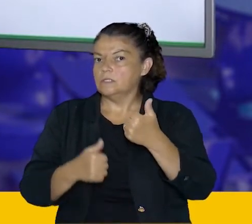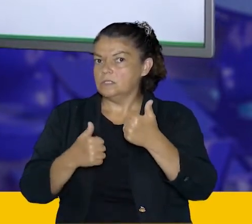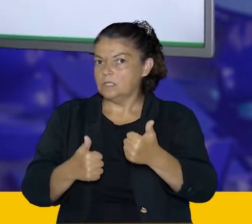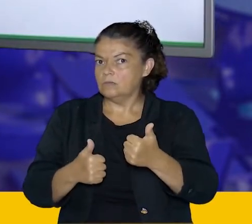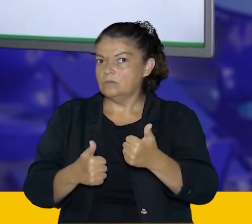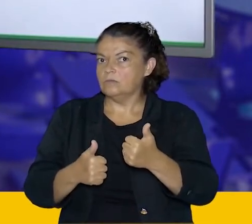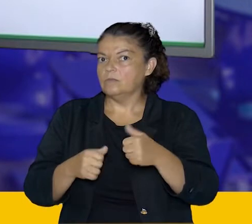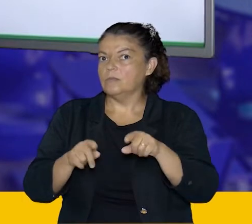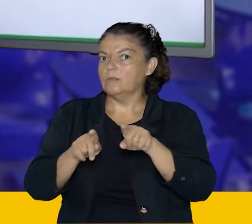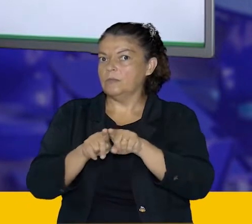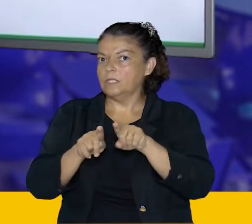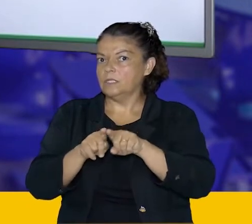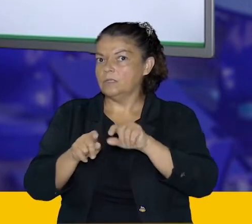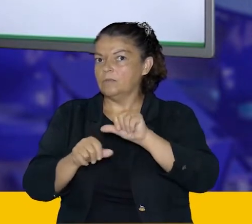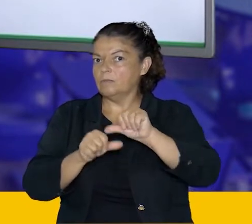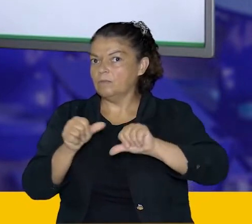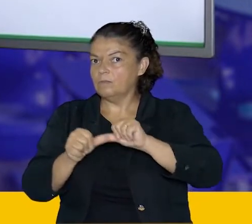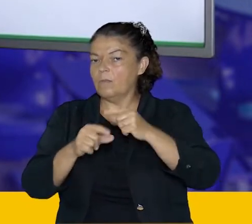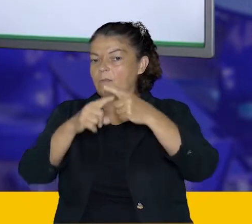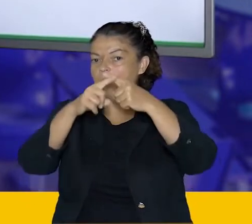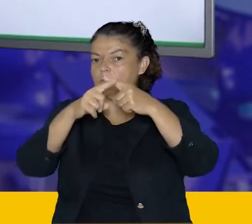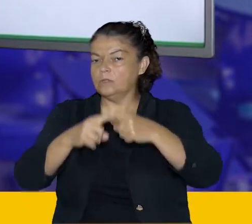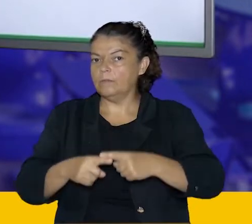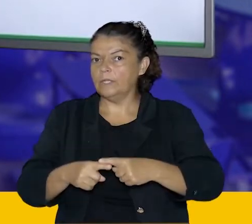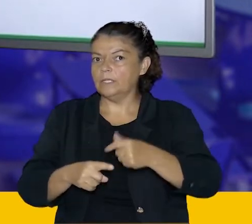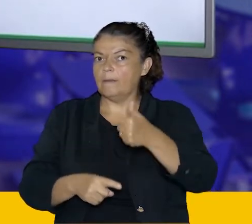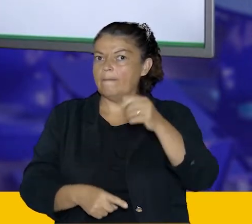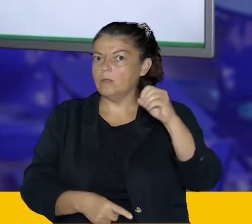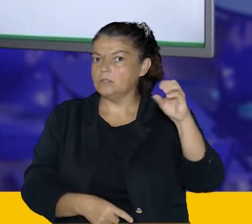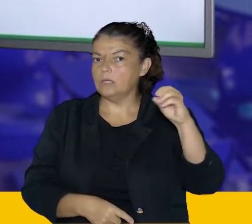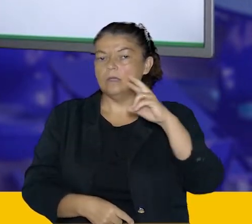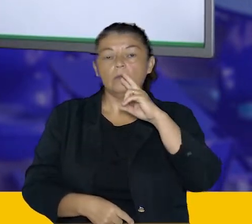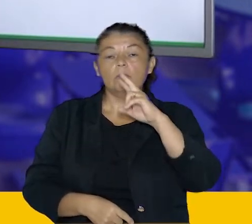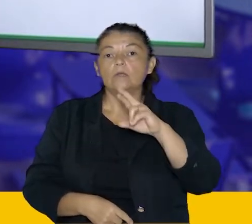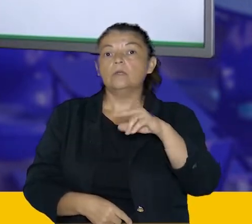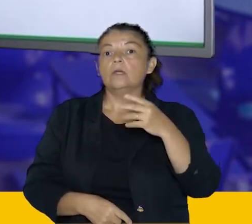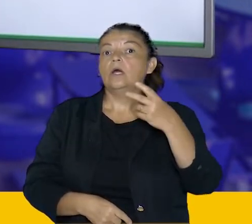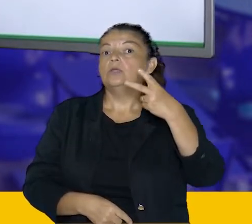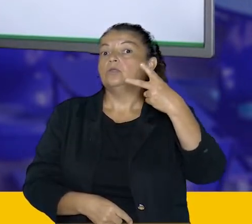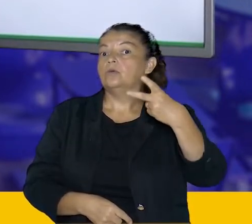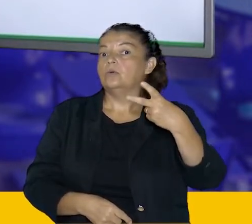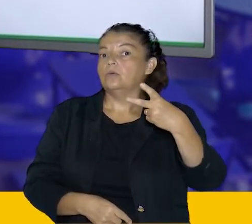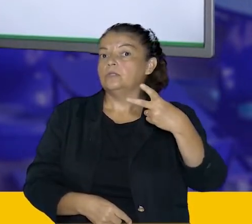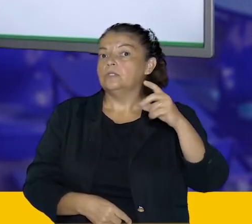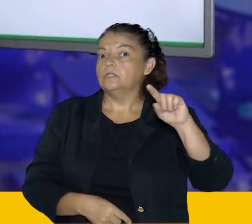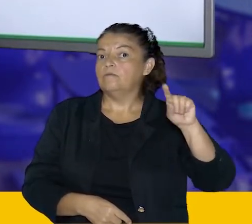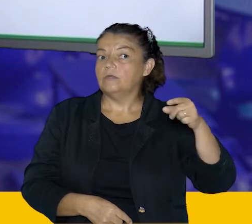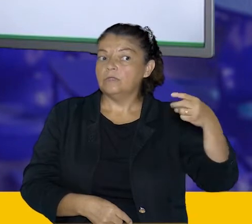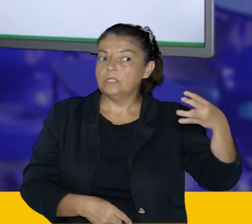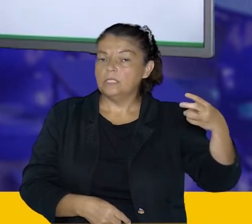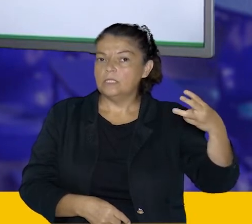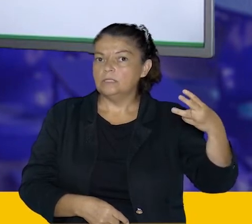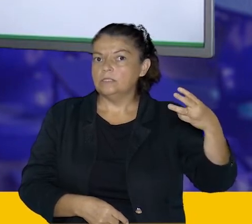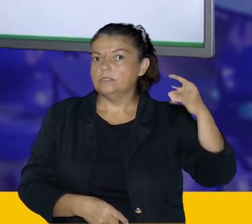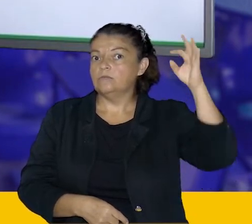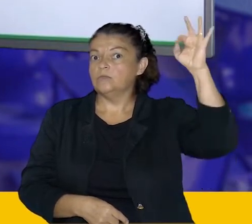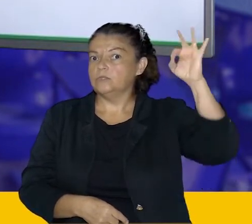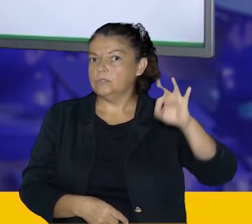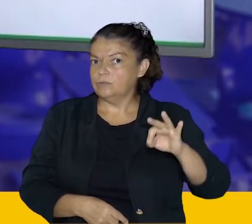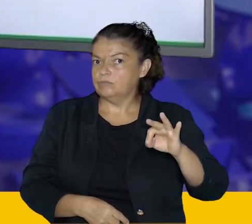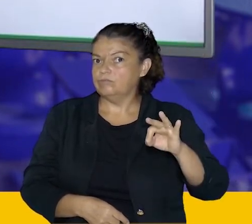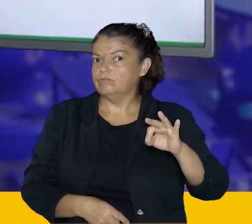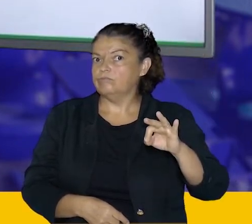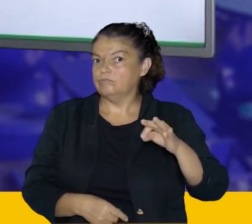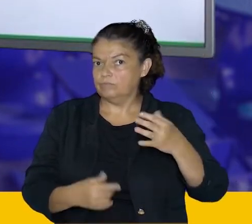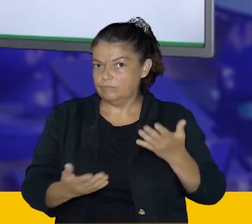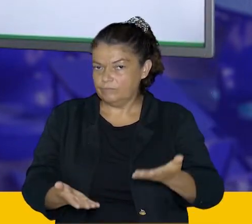entre eles. A gente multiplica por 100 e obtém o valor aqui, ó, de 2,3%. Então dois casos equivale